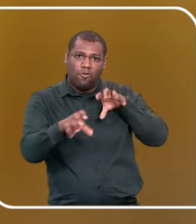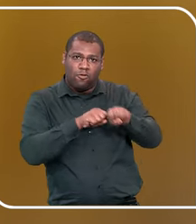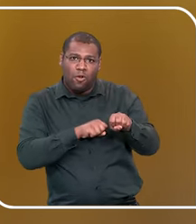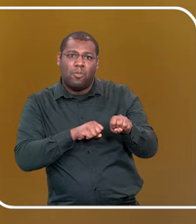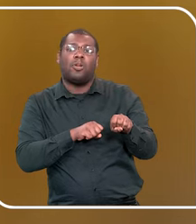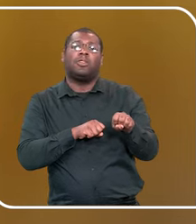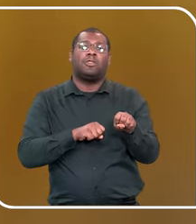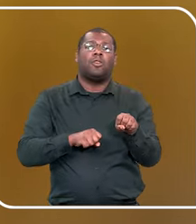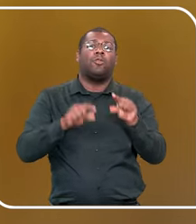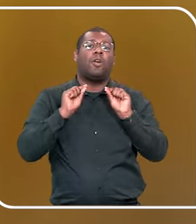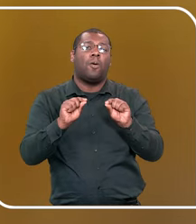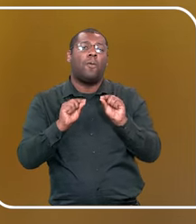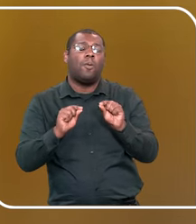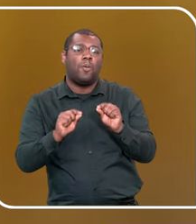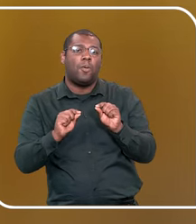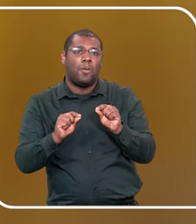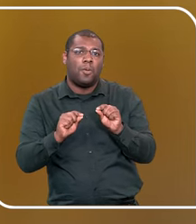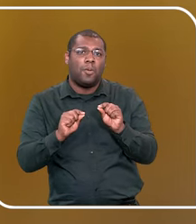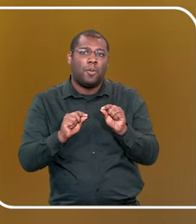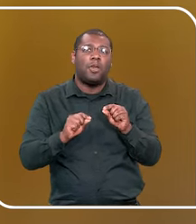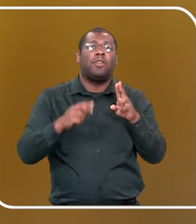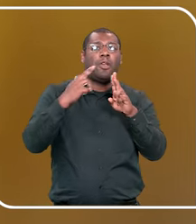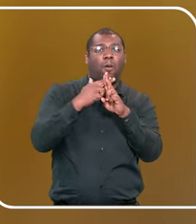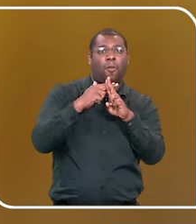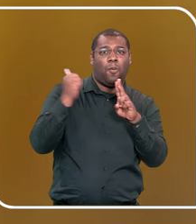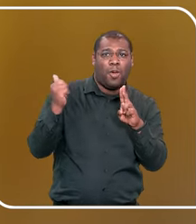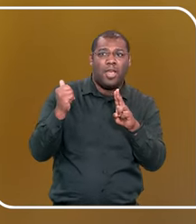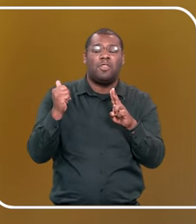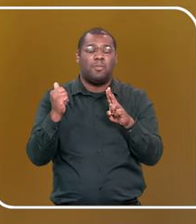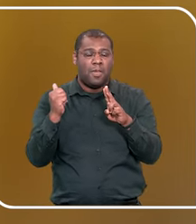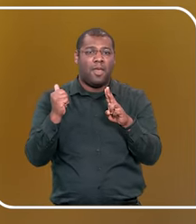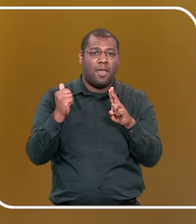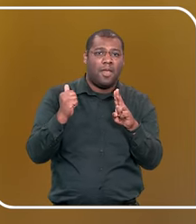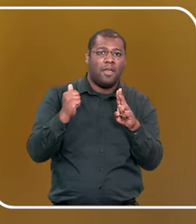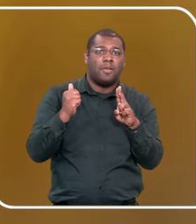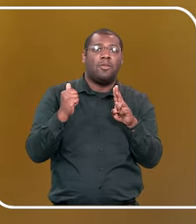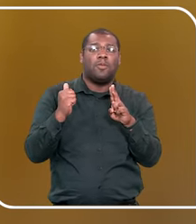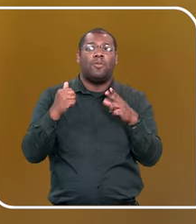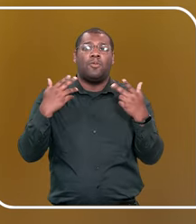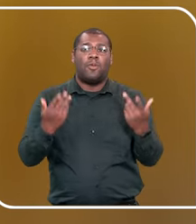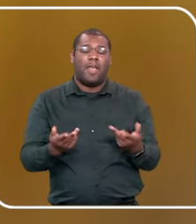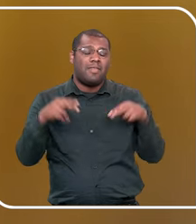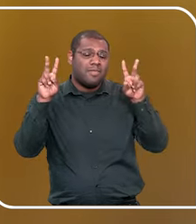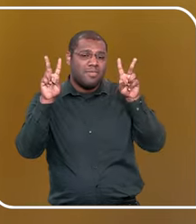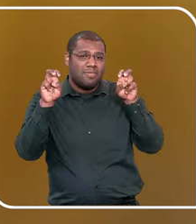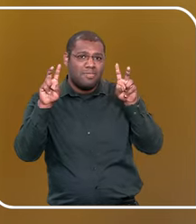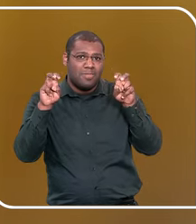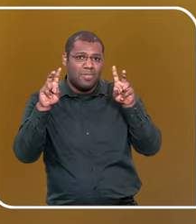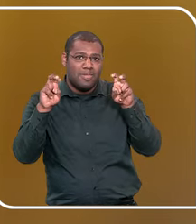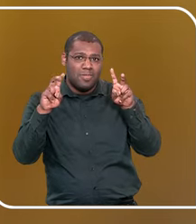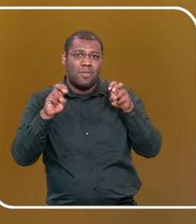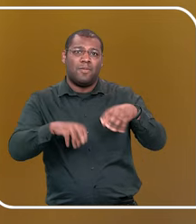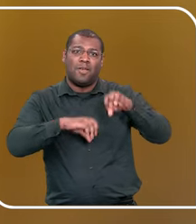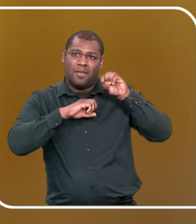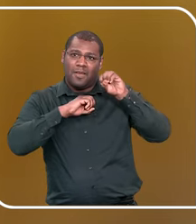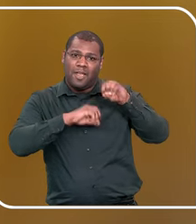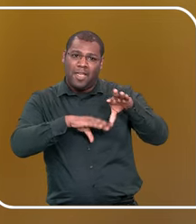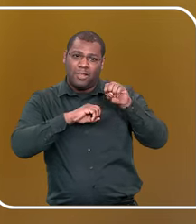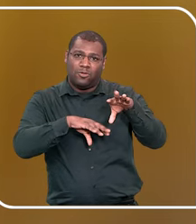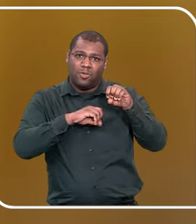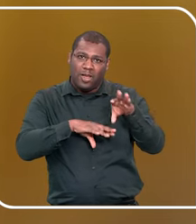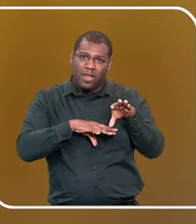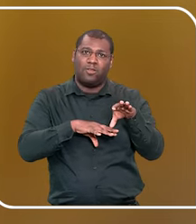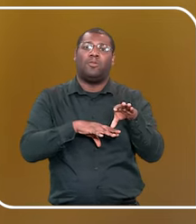ao abuso sexual pela Faculdade de Brasília, pós-graduada em educação positiva, educadora parental